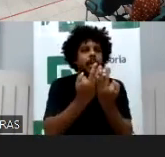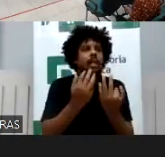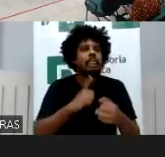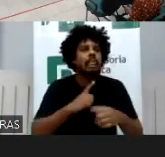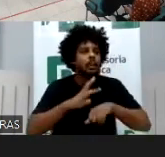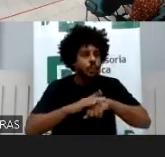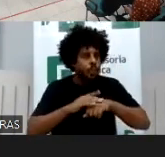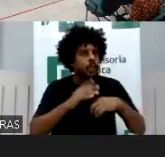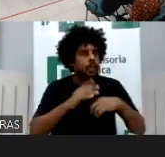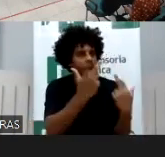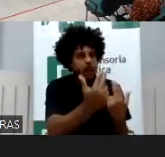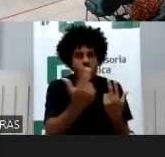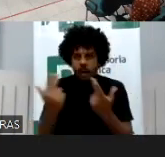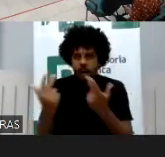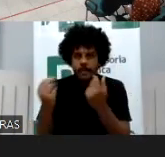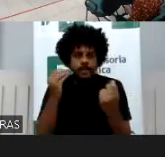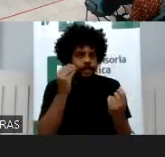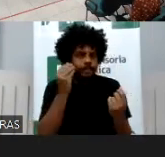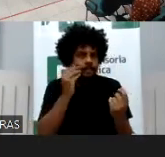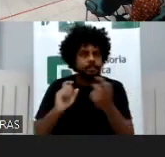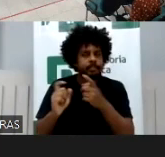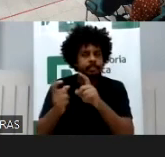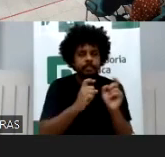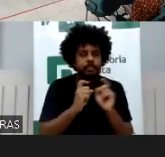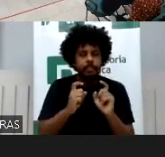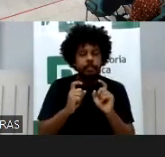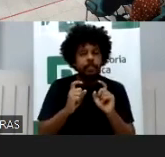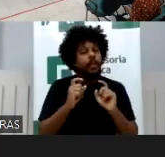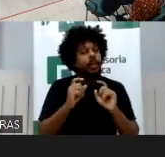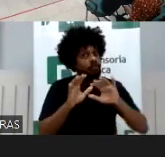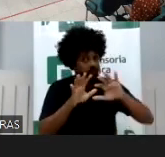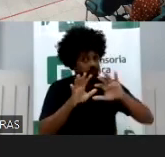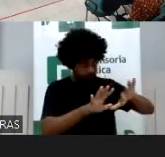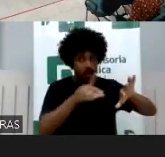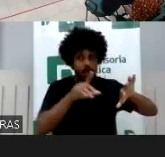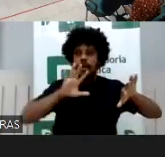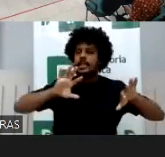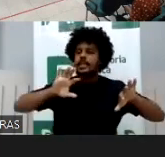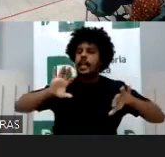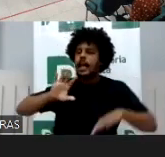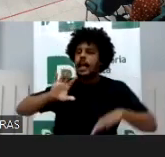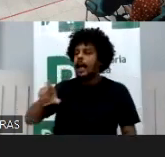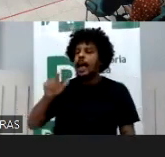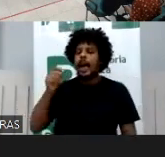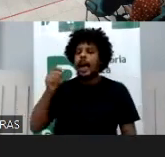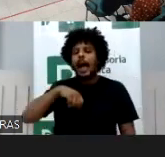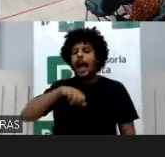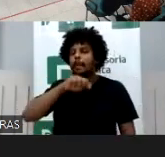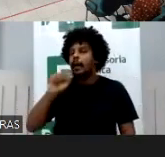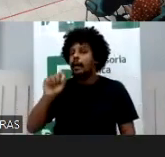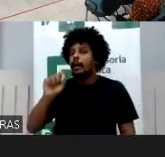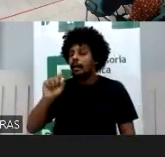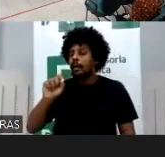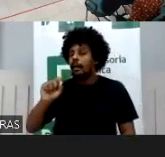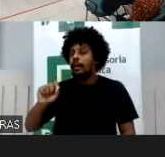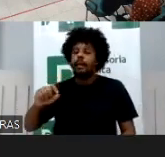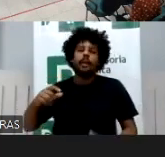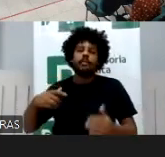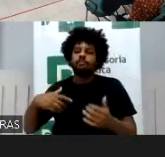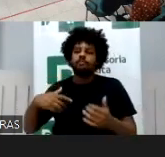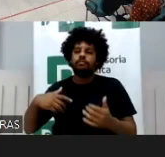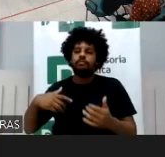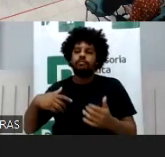diferenciar essa mãe da mãe que está expondo o dia a dia ao cotidiano e fazendo propaganda de pomada de assadura usando o filho? O que